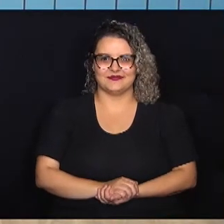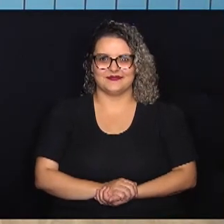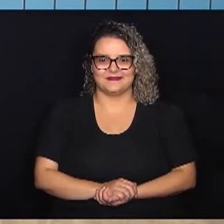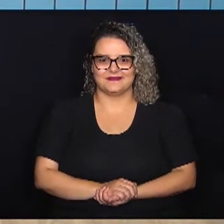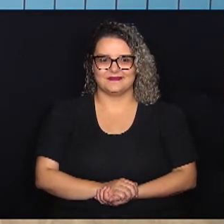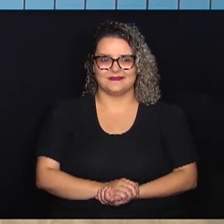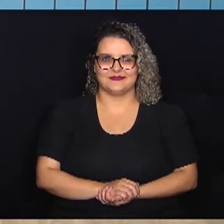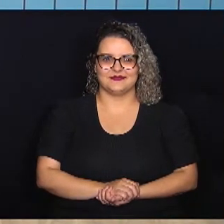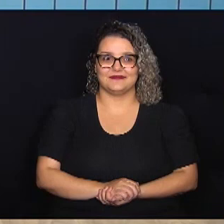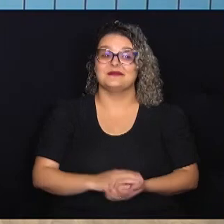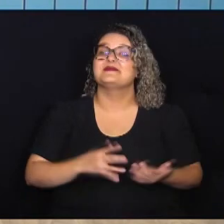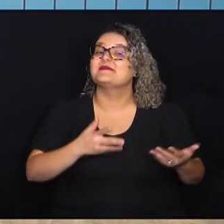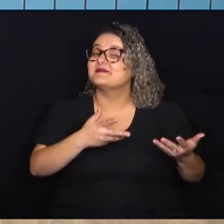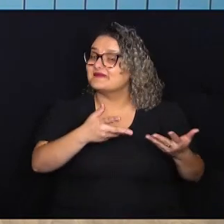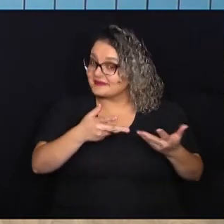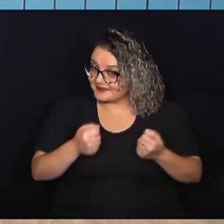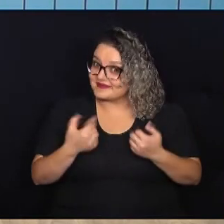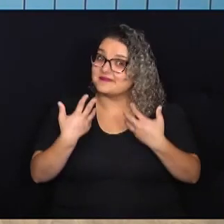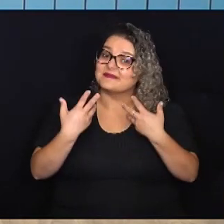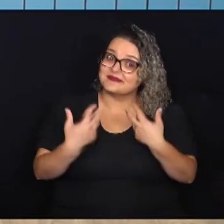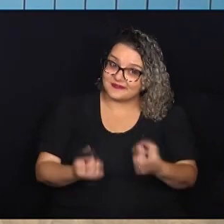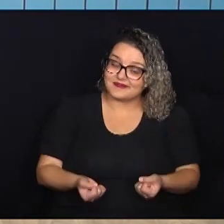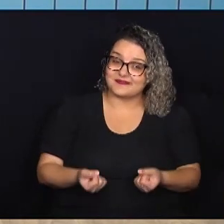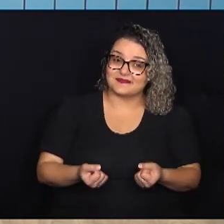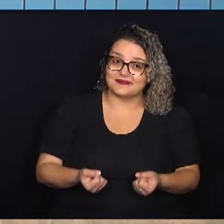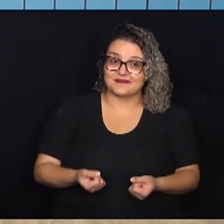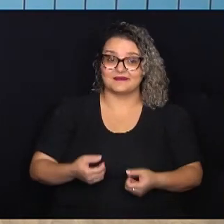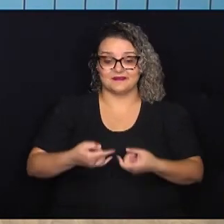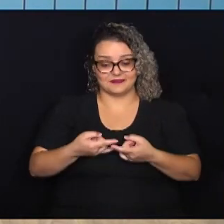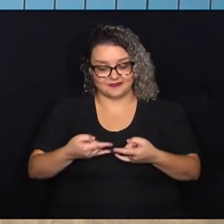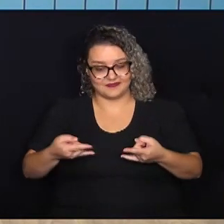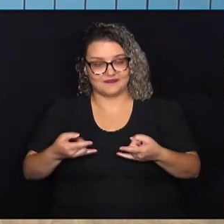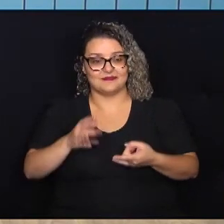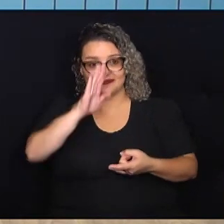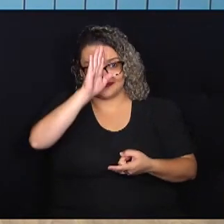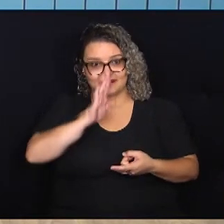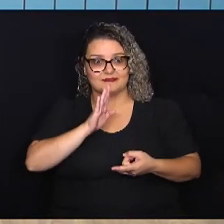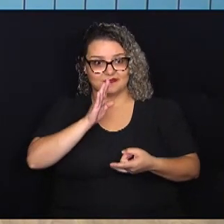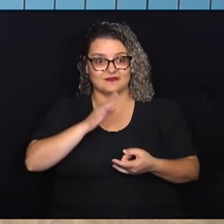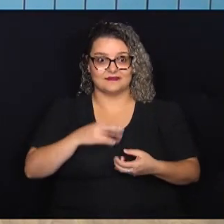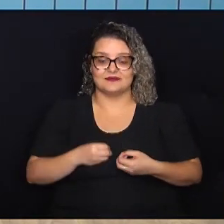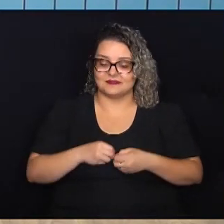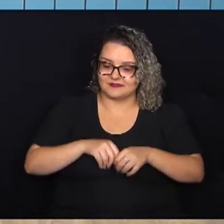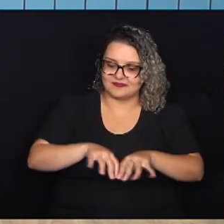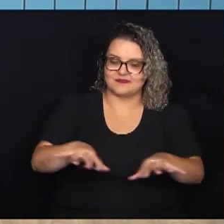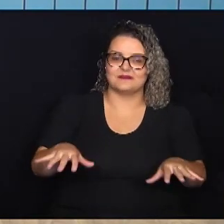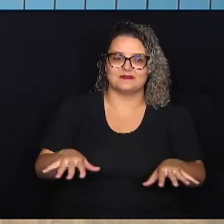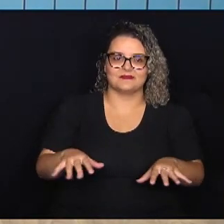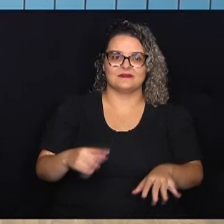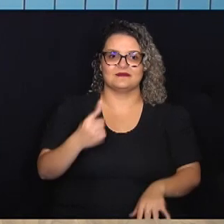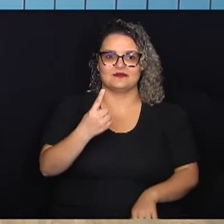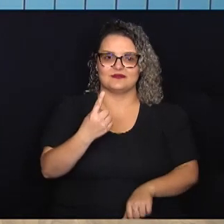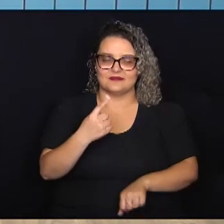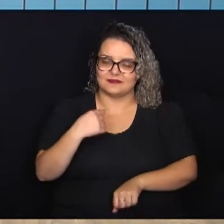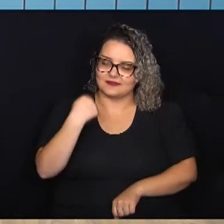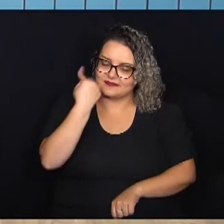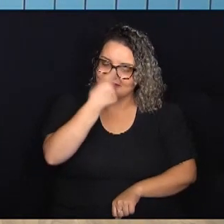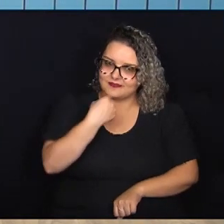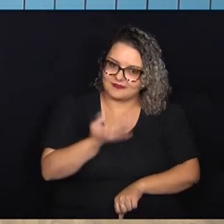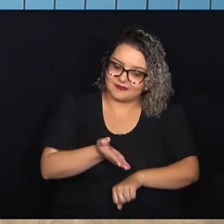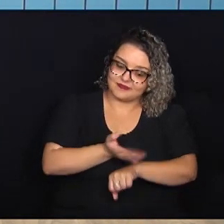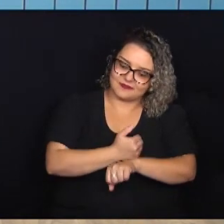A convite já aceito, então, os ingressos gratuitos serão distribuídos com uma hora de